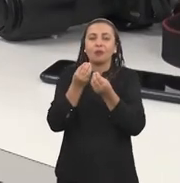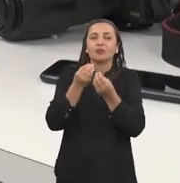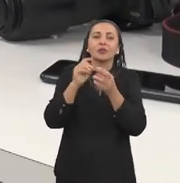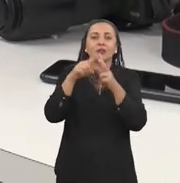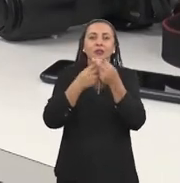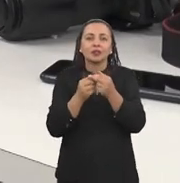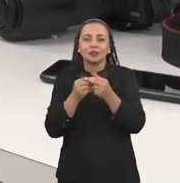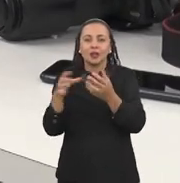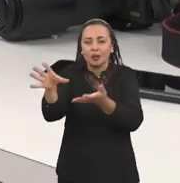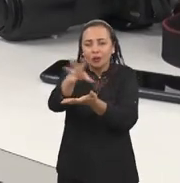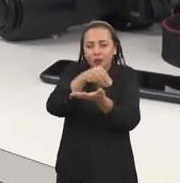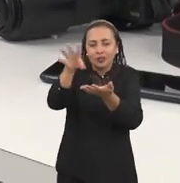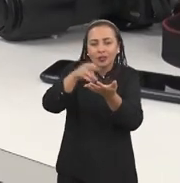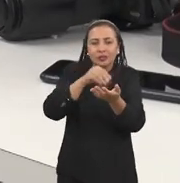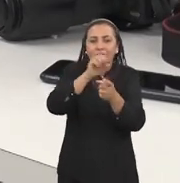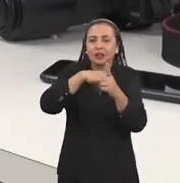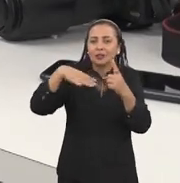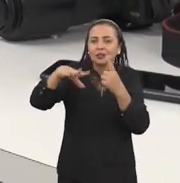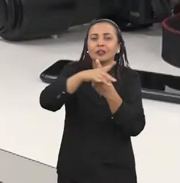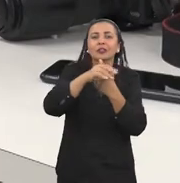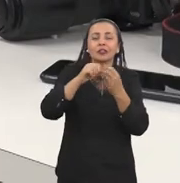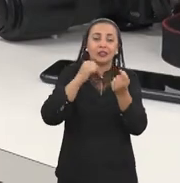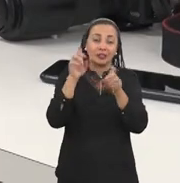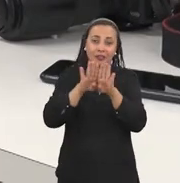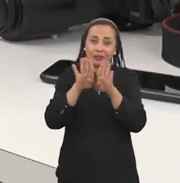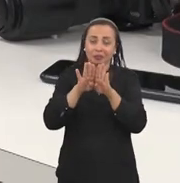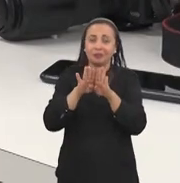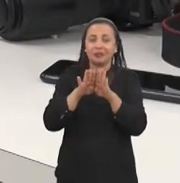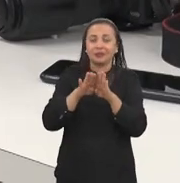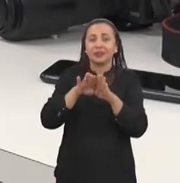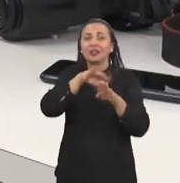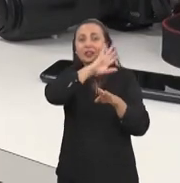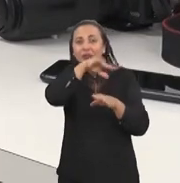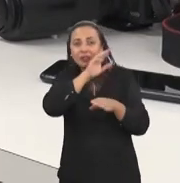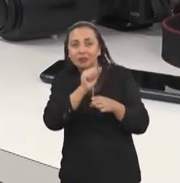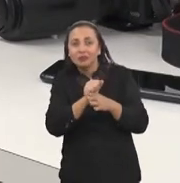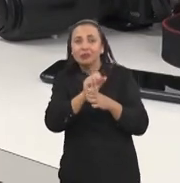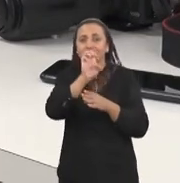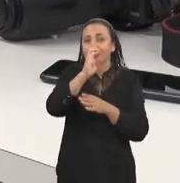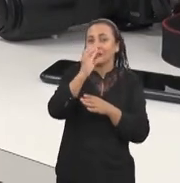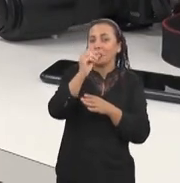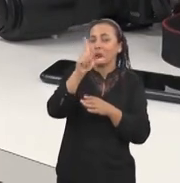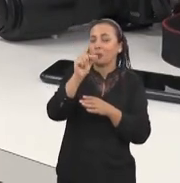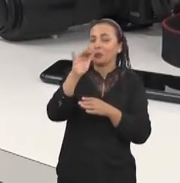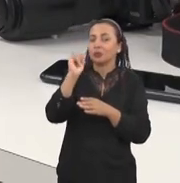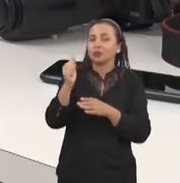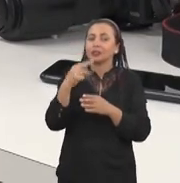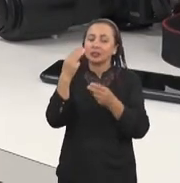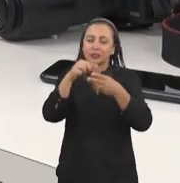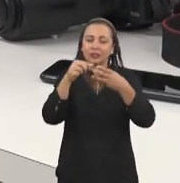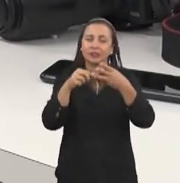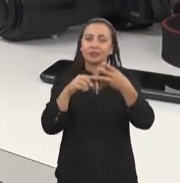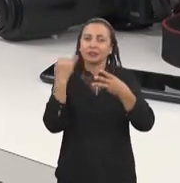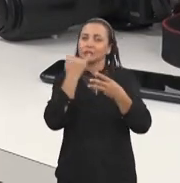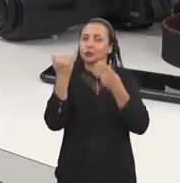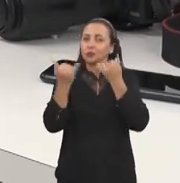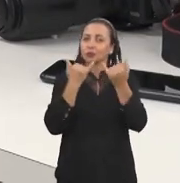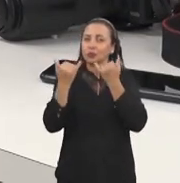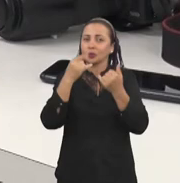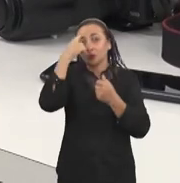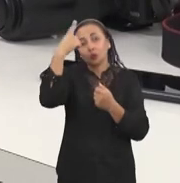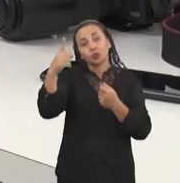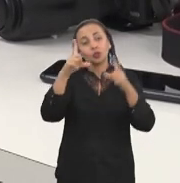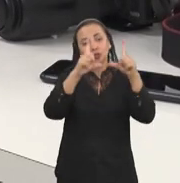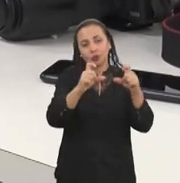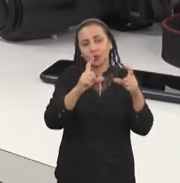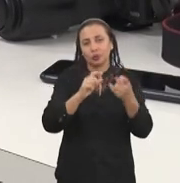ferramenta de coleta de dados ecológicos e de ocorrência das espécies, porque a gente precisa em ecologia de três informações. Da